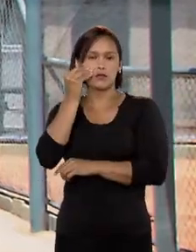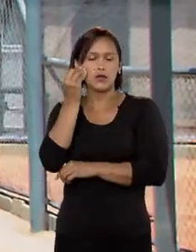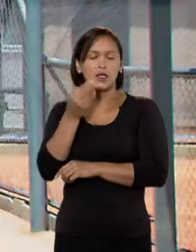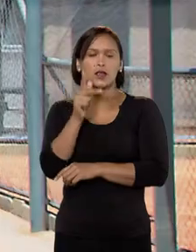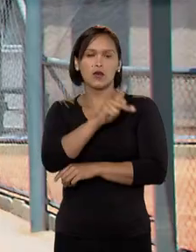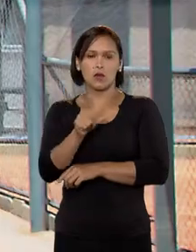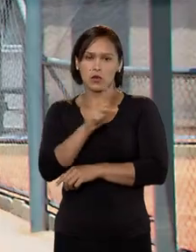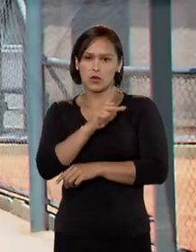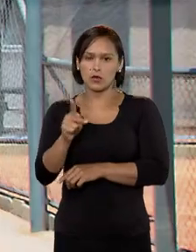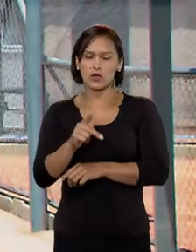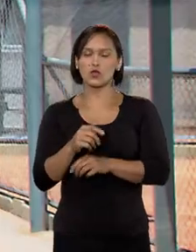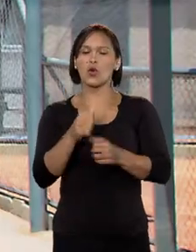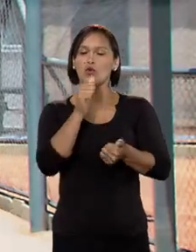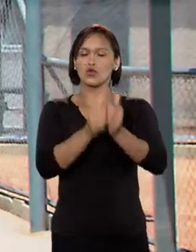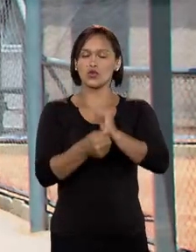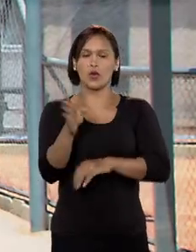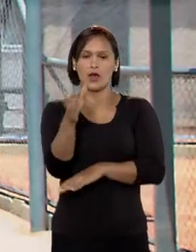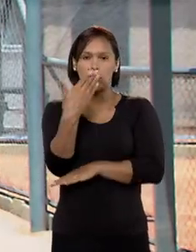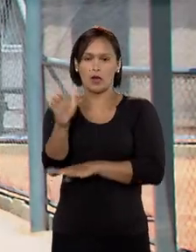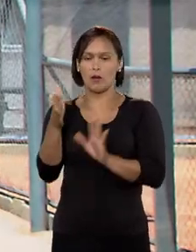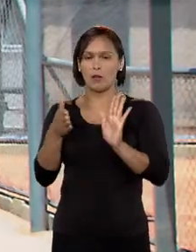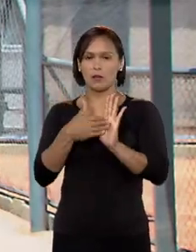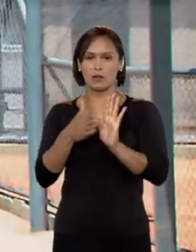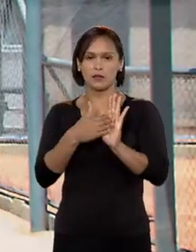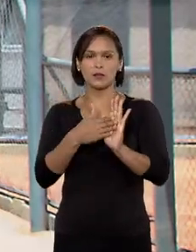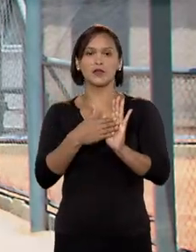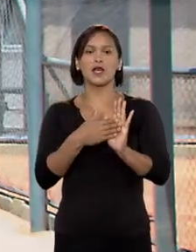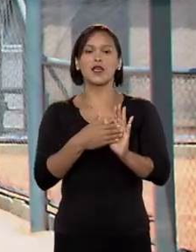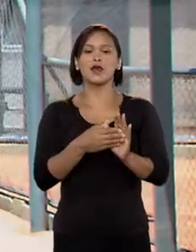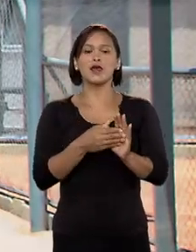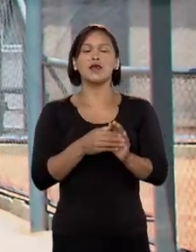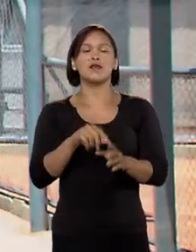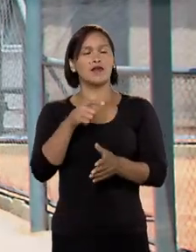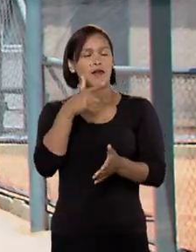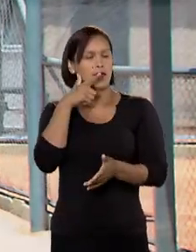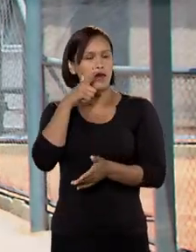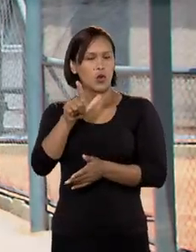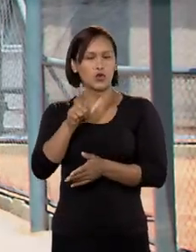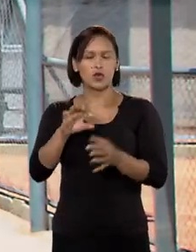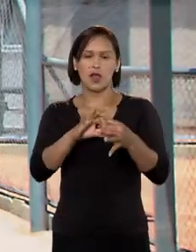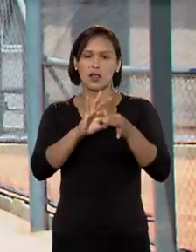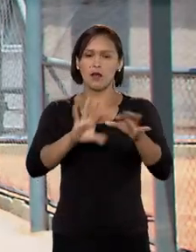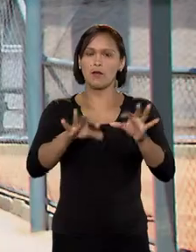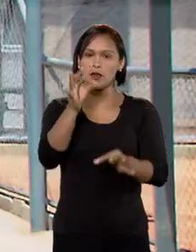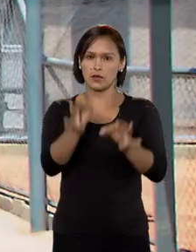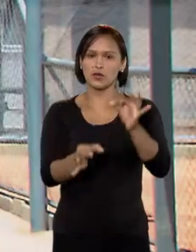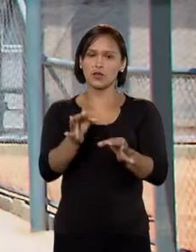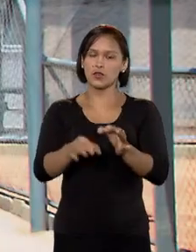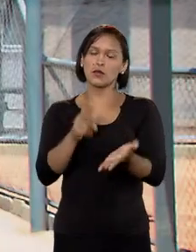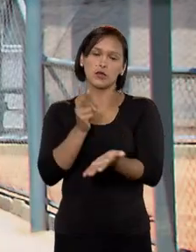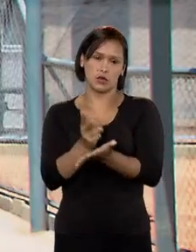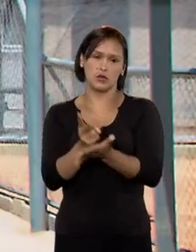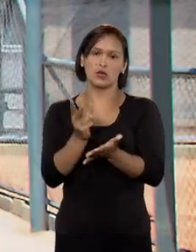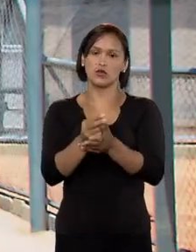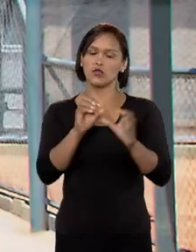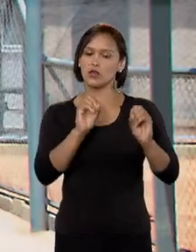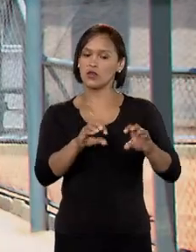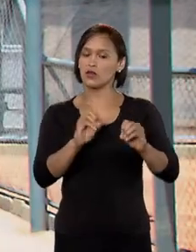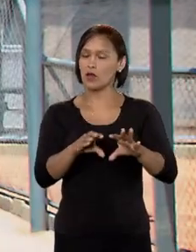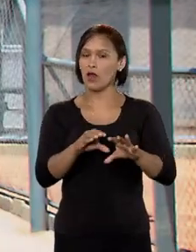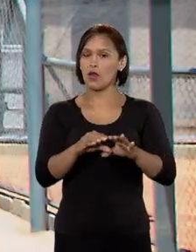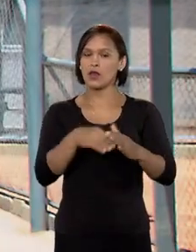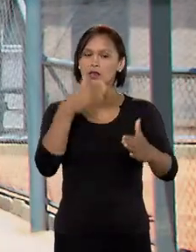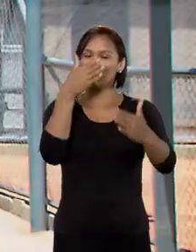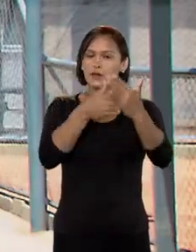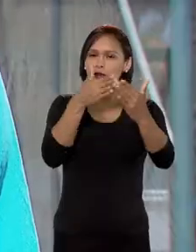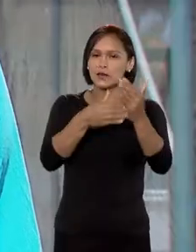experiência, como professor, jogador de tênis. E conseguem fazer uma liberação na justiça para poder eu continuar dando